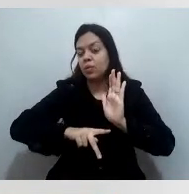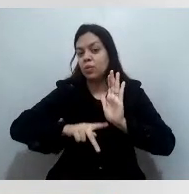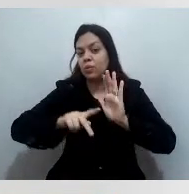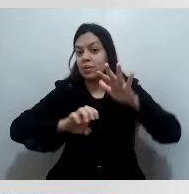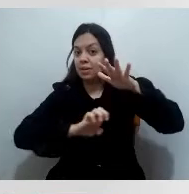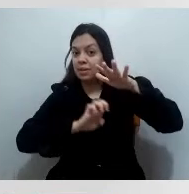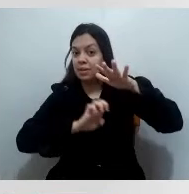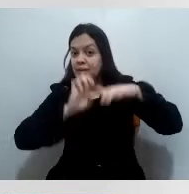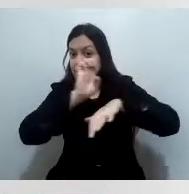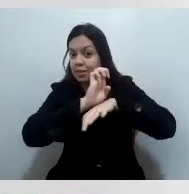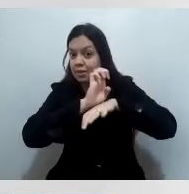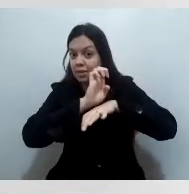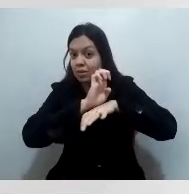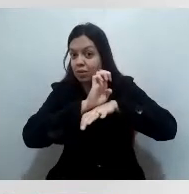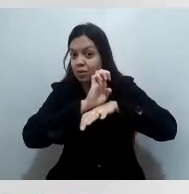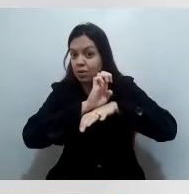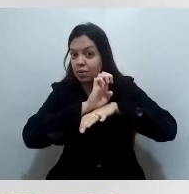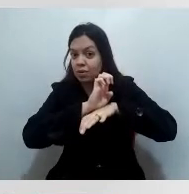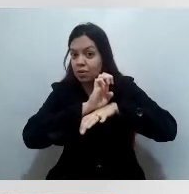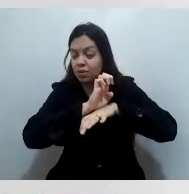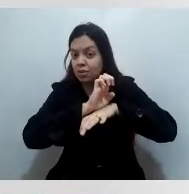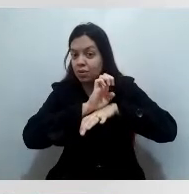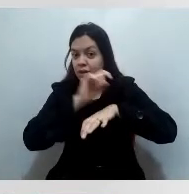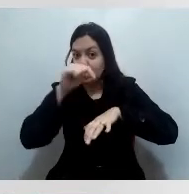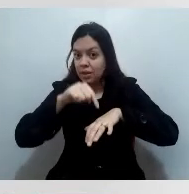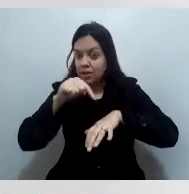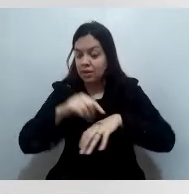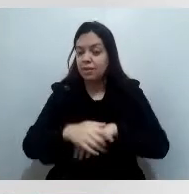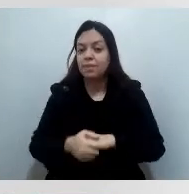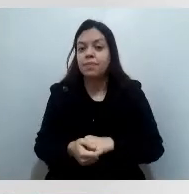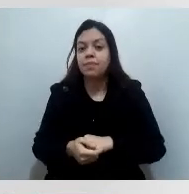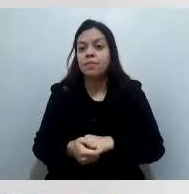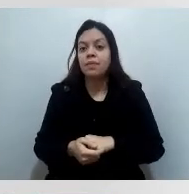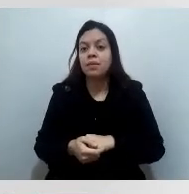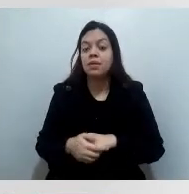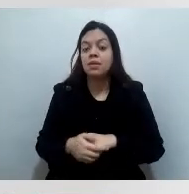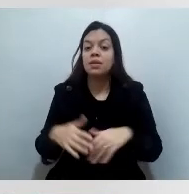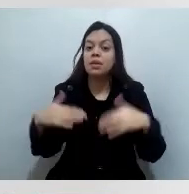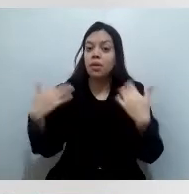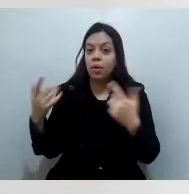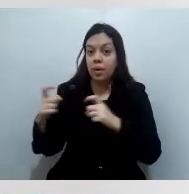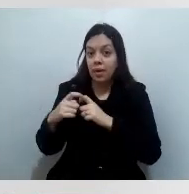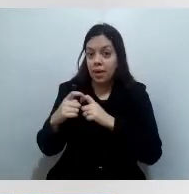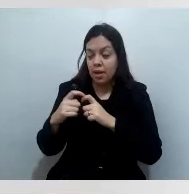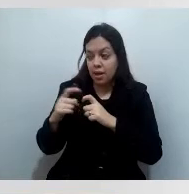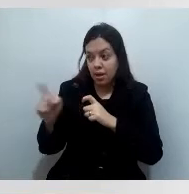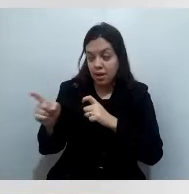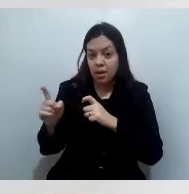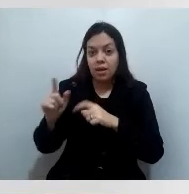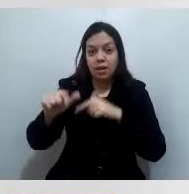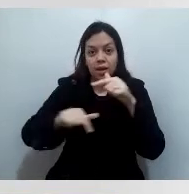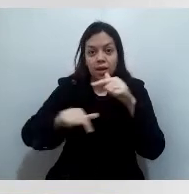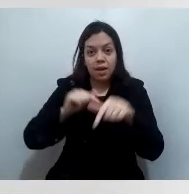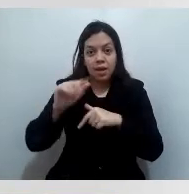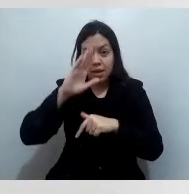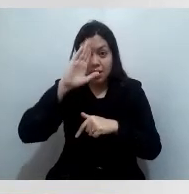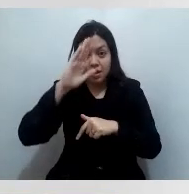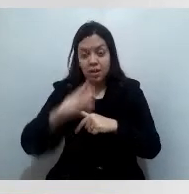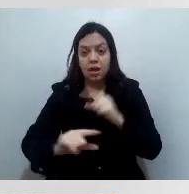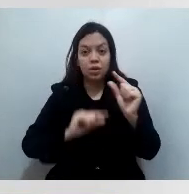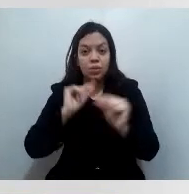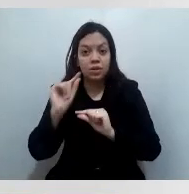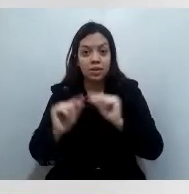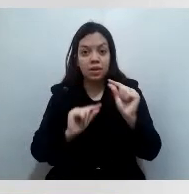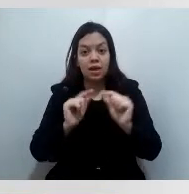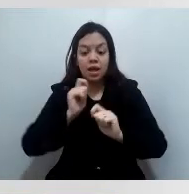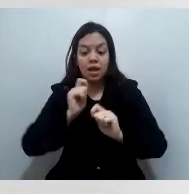grande equipe, mas, enfim, a doutora Maria Goretti, ela trabalha diretamente com isso, né, com a gestão